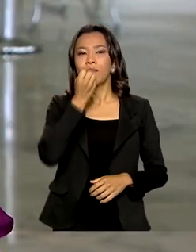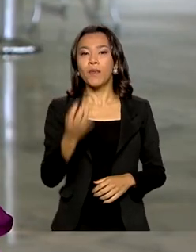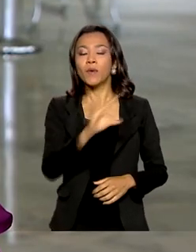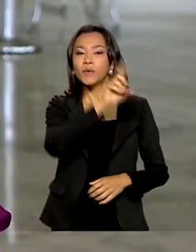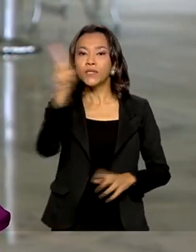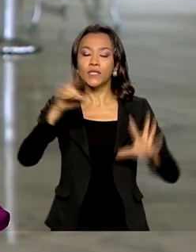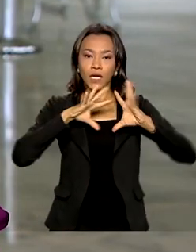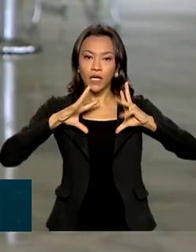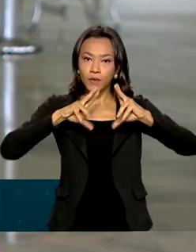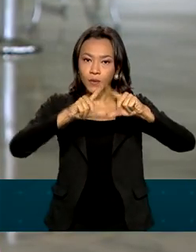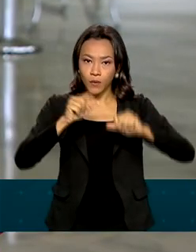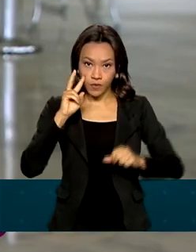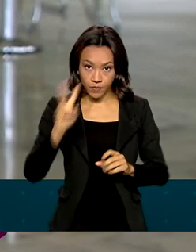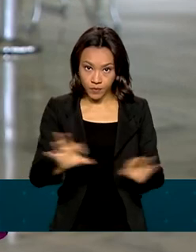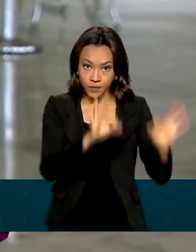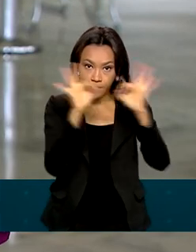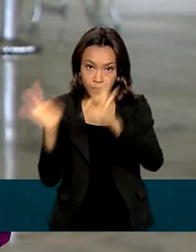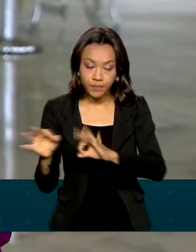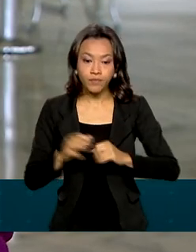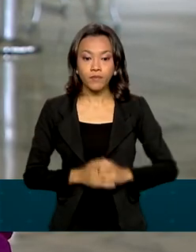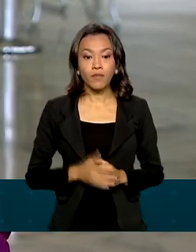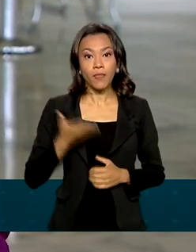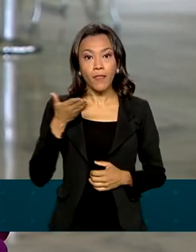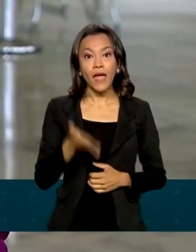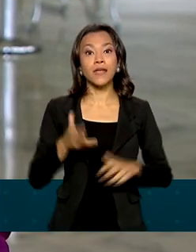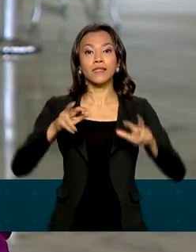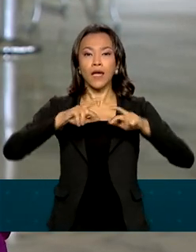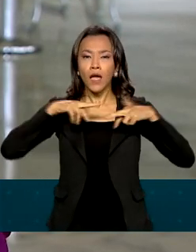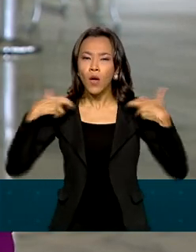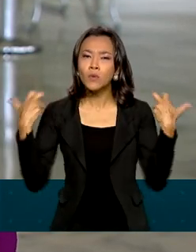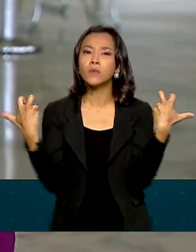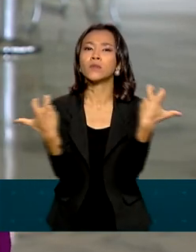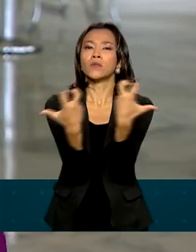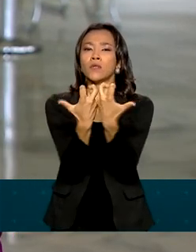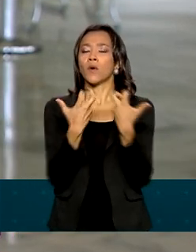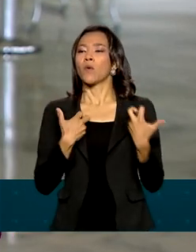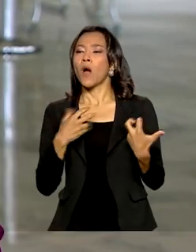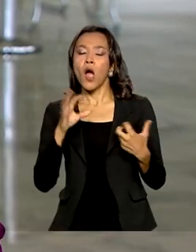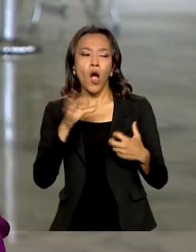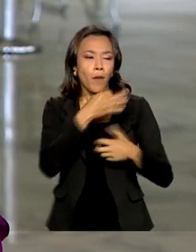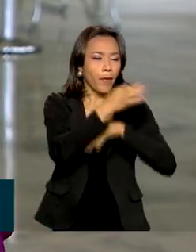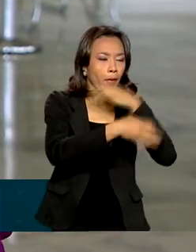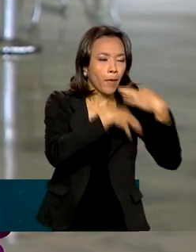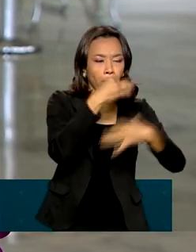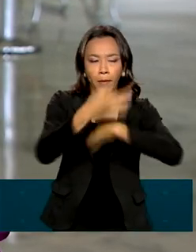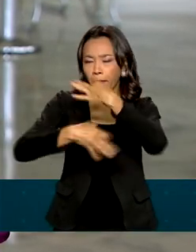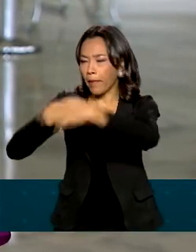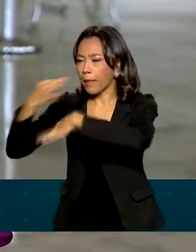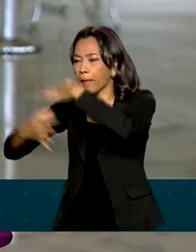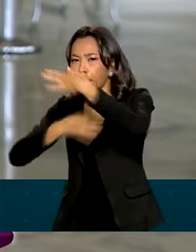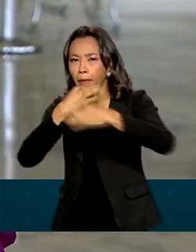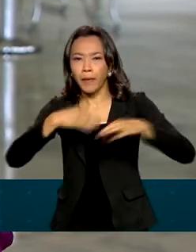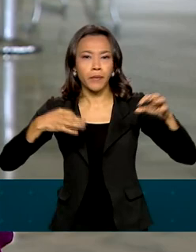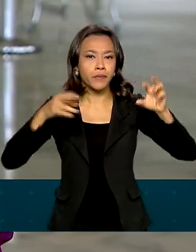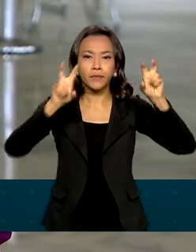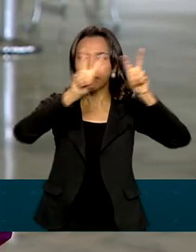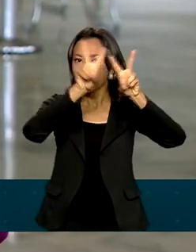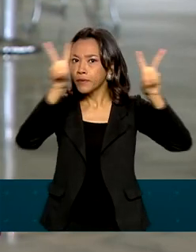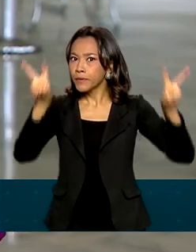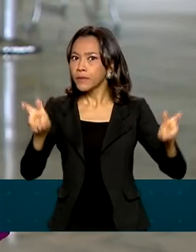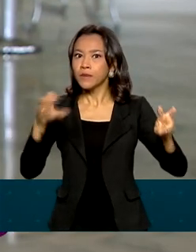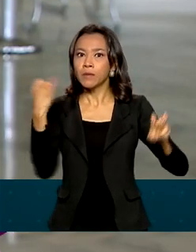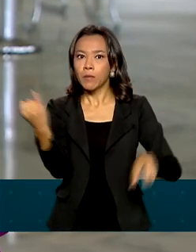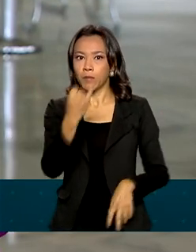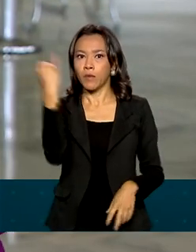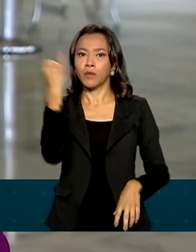você, bom dia a todos que nos acompanham. Olha, essa audiência pública é uma oportunidade para ouvir as várias vozes da sociedade sobre esse assunto tão importante, que é a vacinação